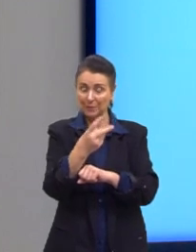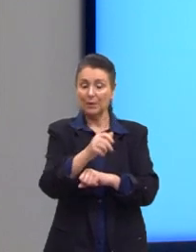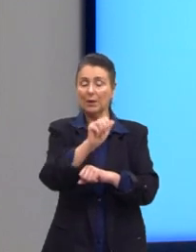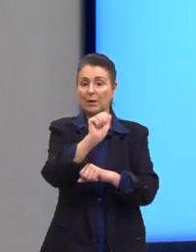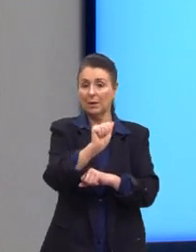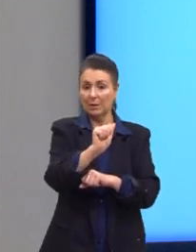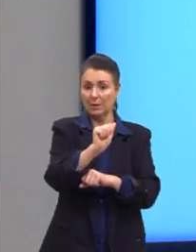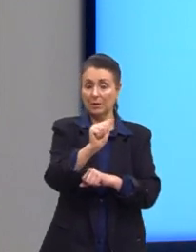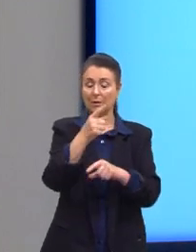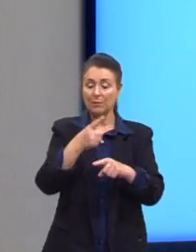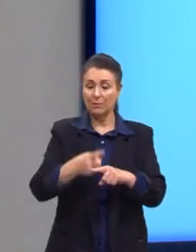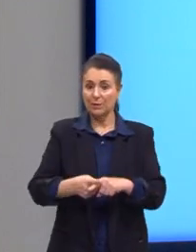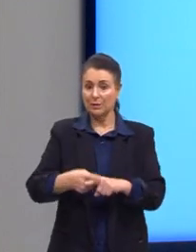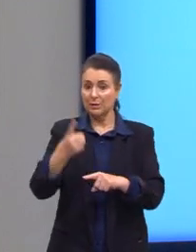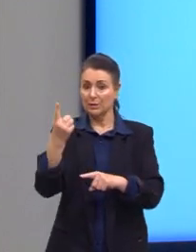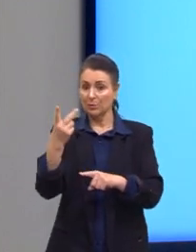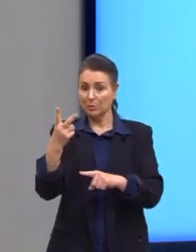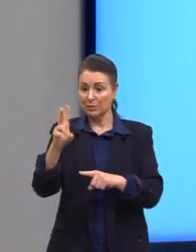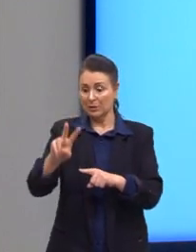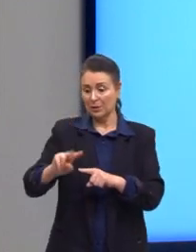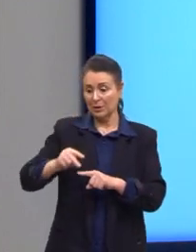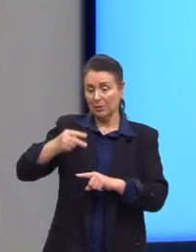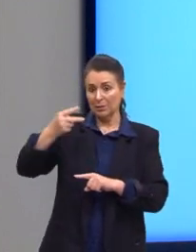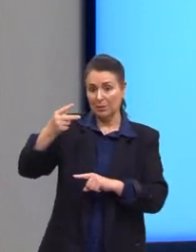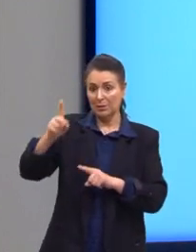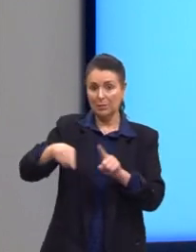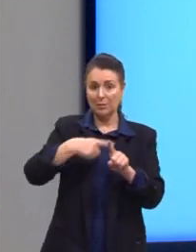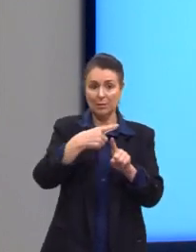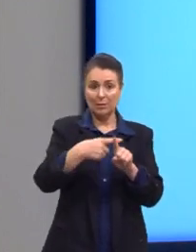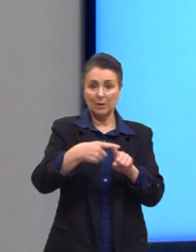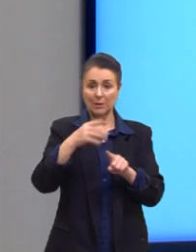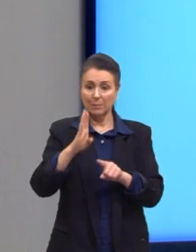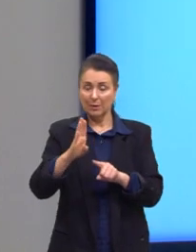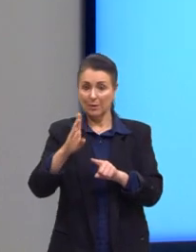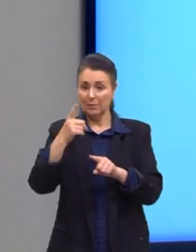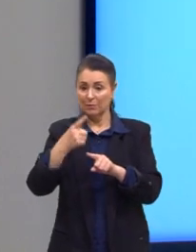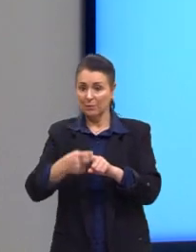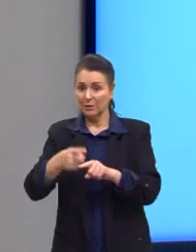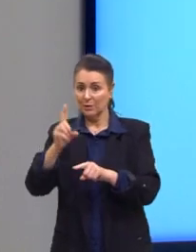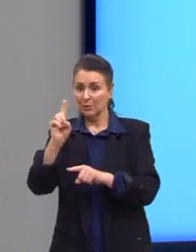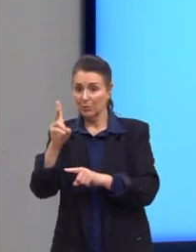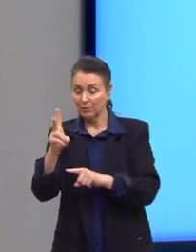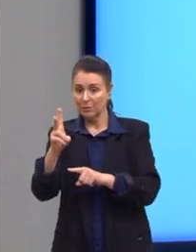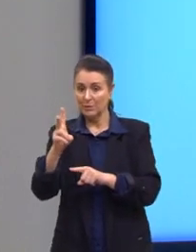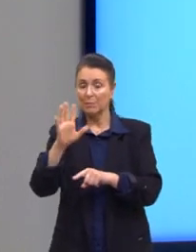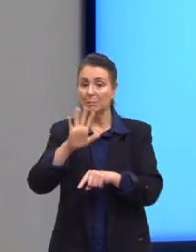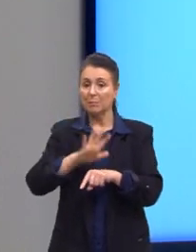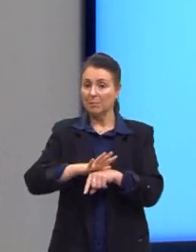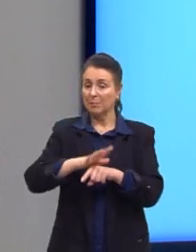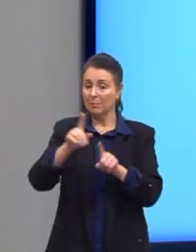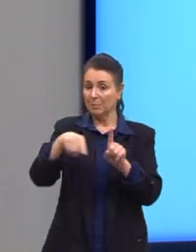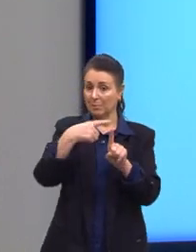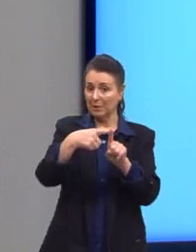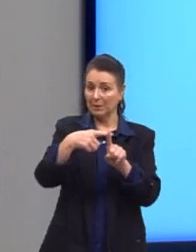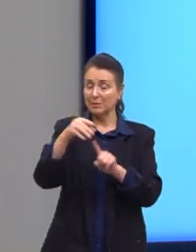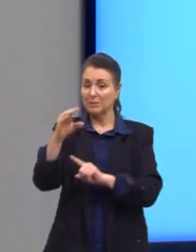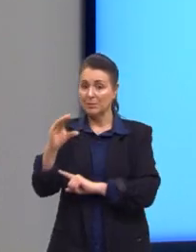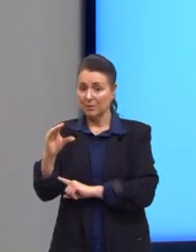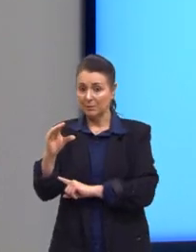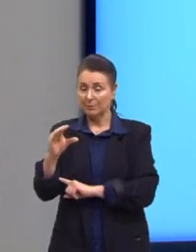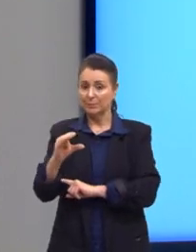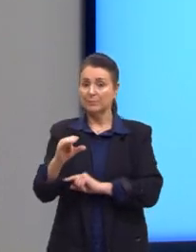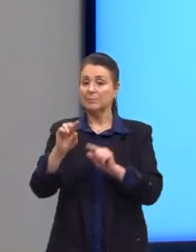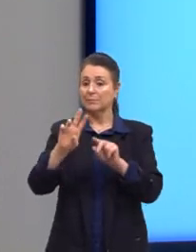a vezes 12 ao quadrado, mais b vezes 12, mais c. Primeiro, resolvemos a potência,